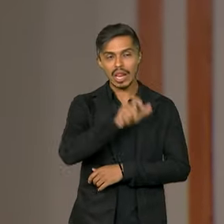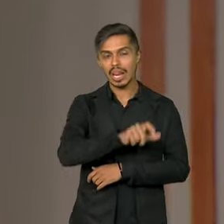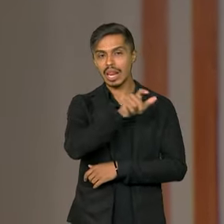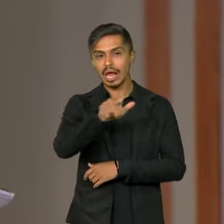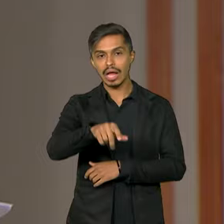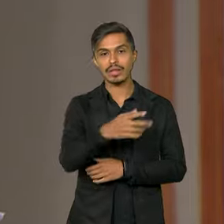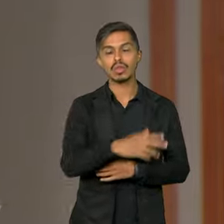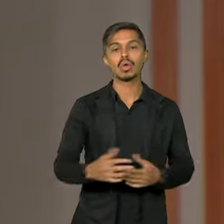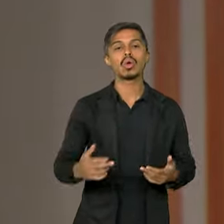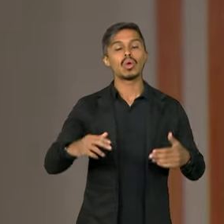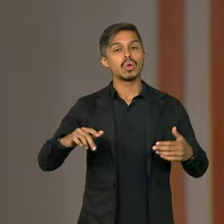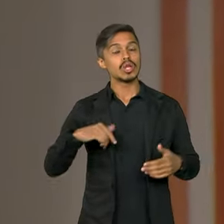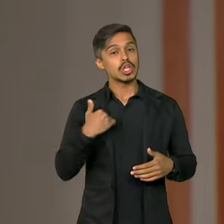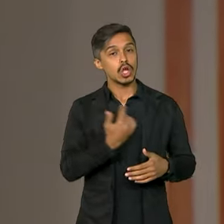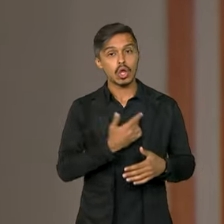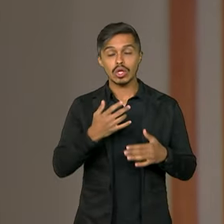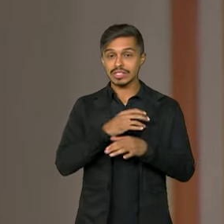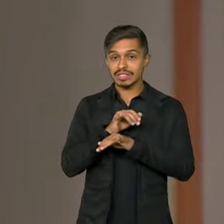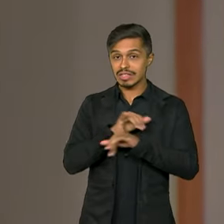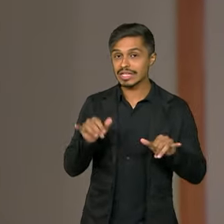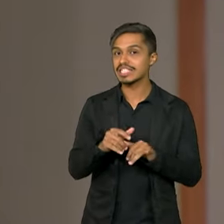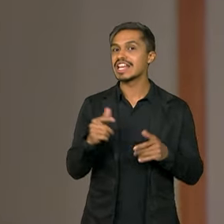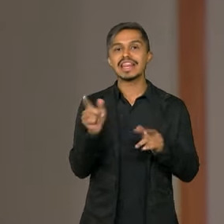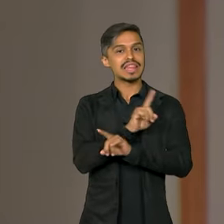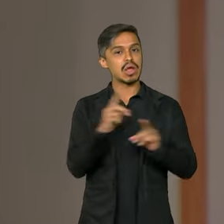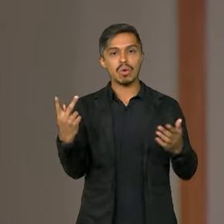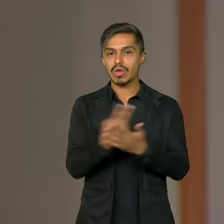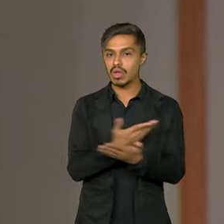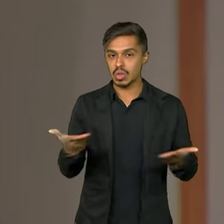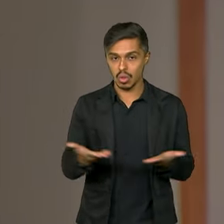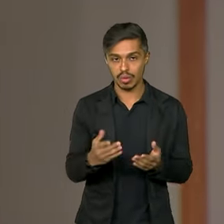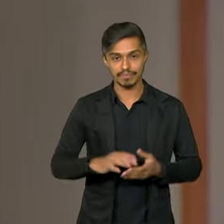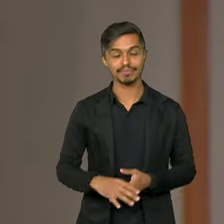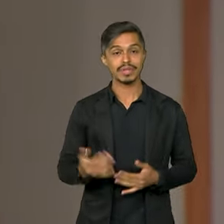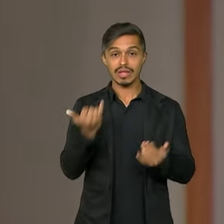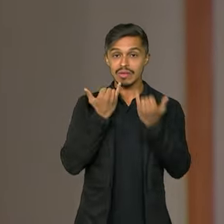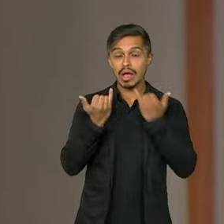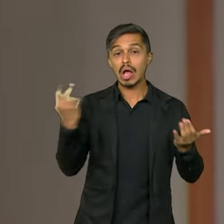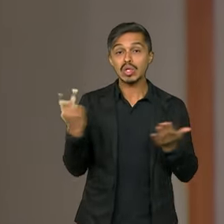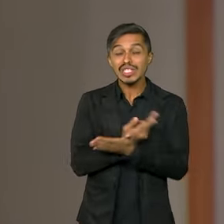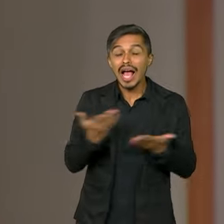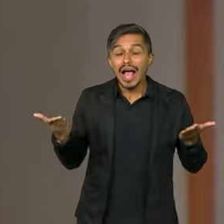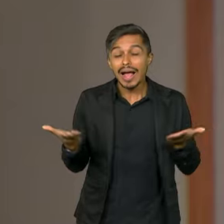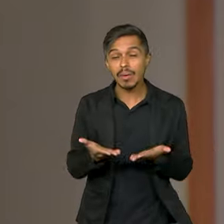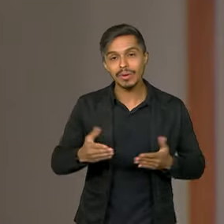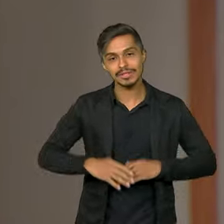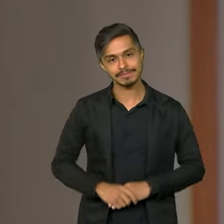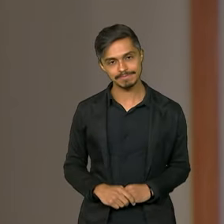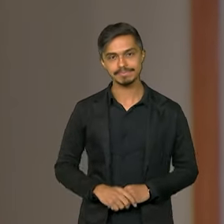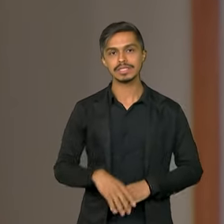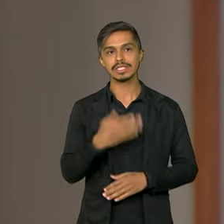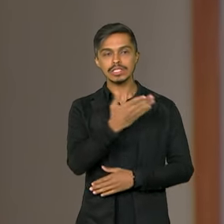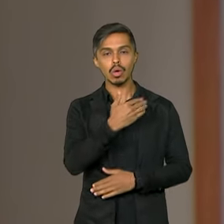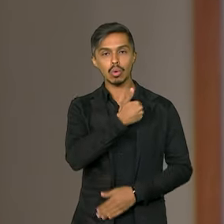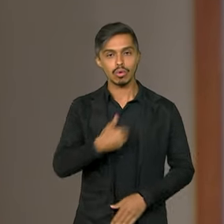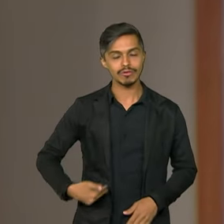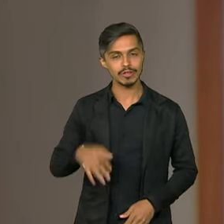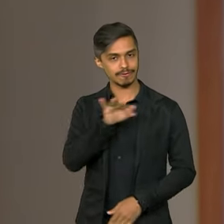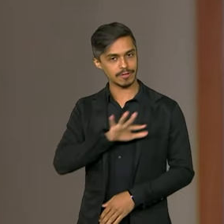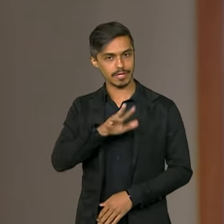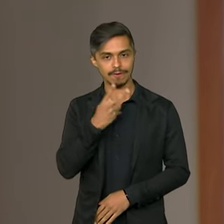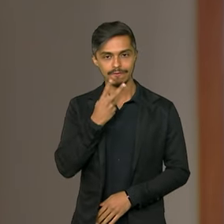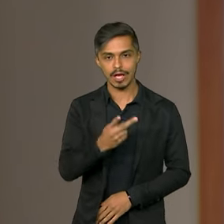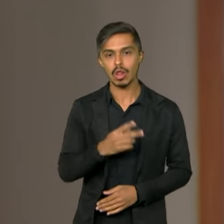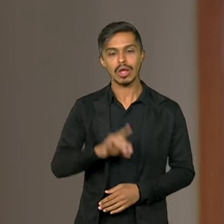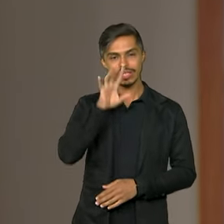ocorrerá hoje, como nós informamos no início do jornal. A informação foi atualizada agora há pouco e, de acordo com o governo federal, a